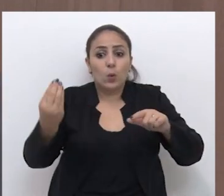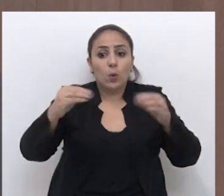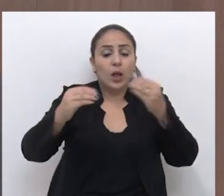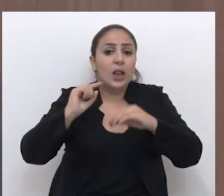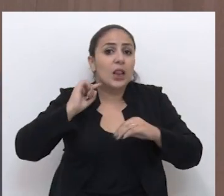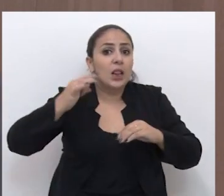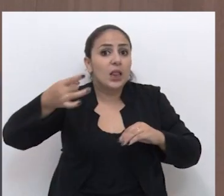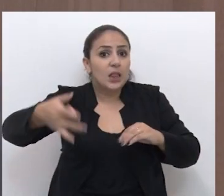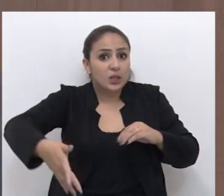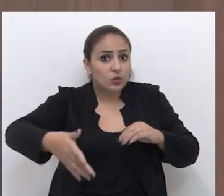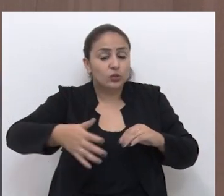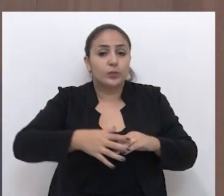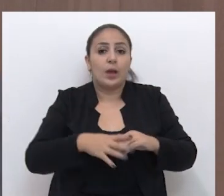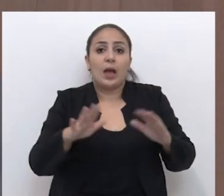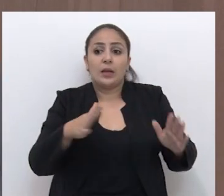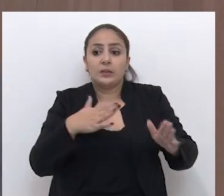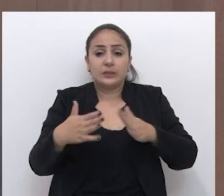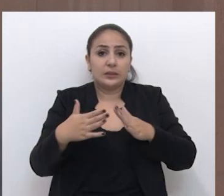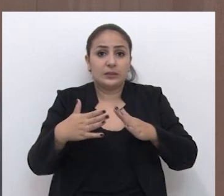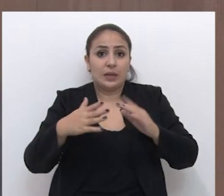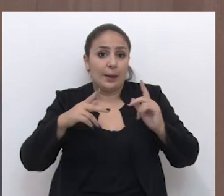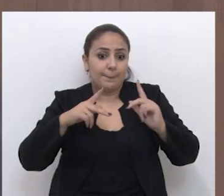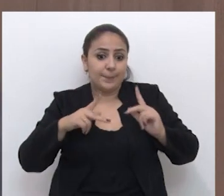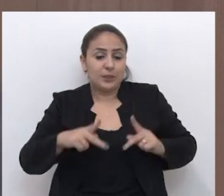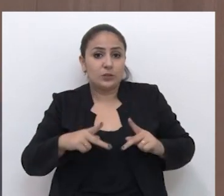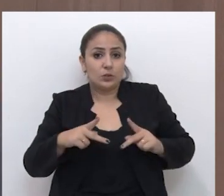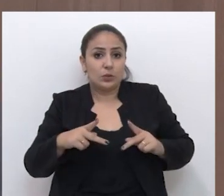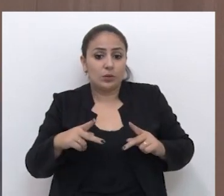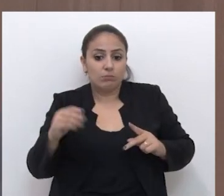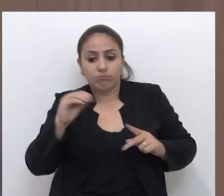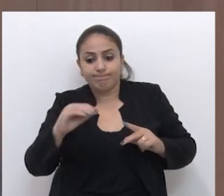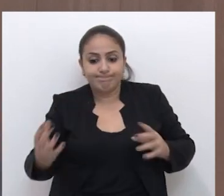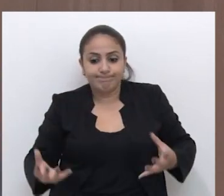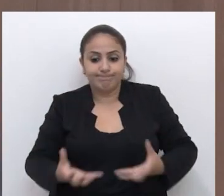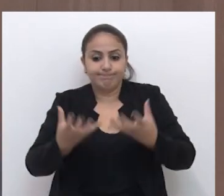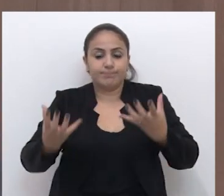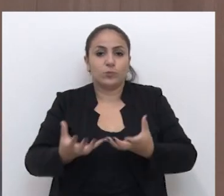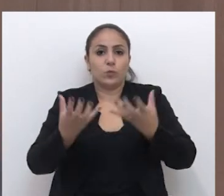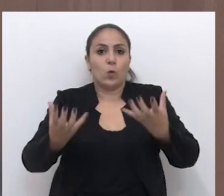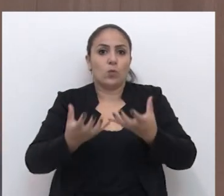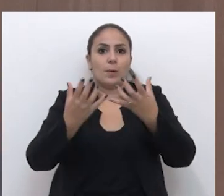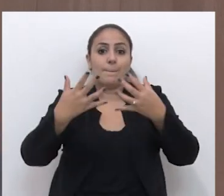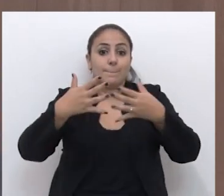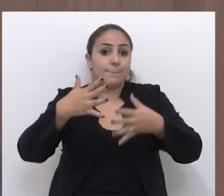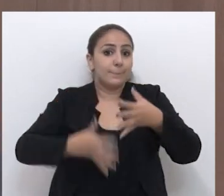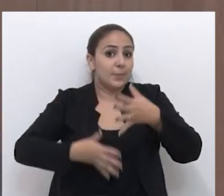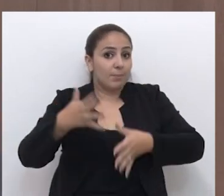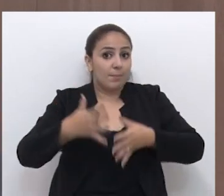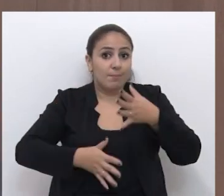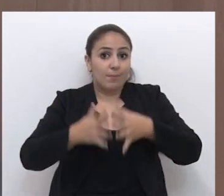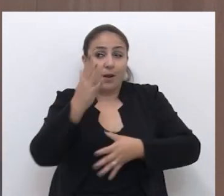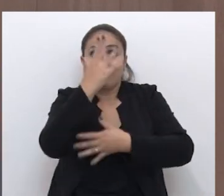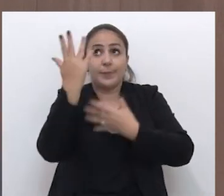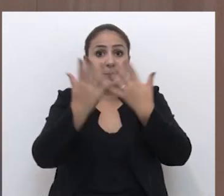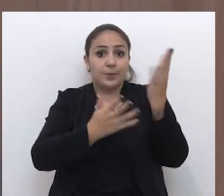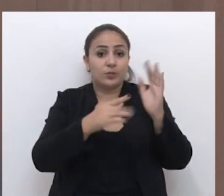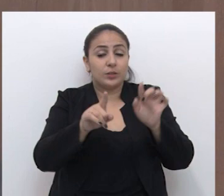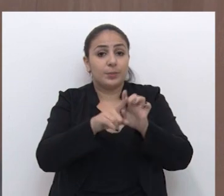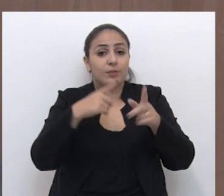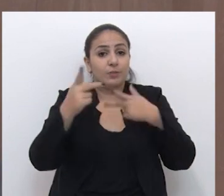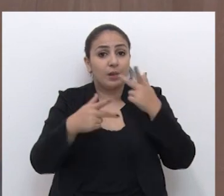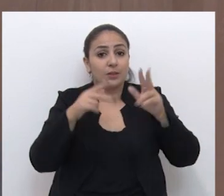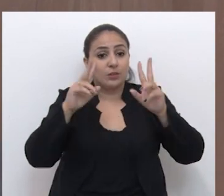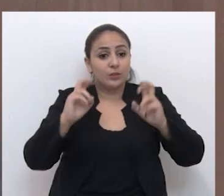colocar o lixo e, muitas vezes, acabam, de forma errada, promovendo queimadas lá, o que prejudica o meio ambiente. Também